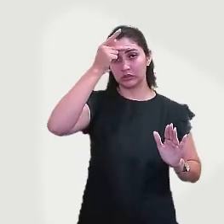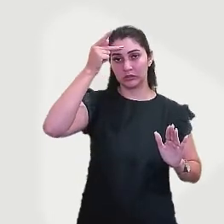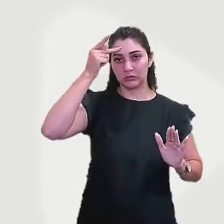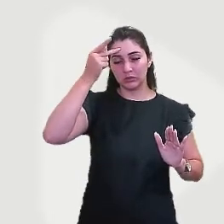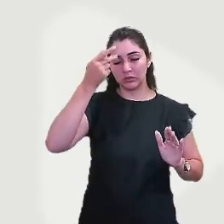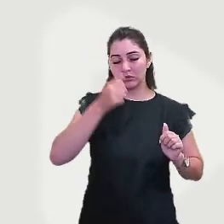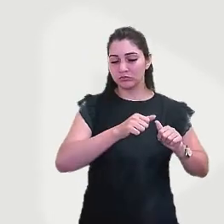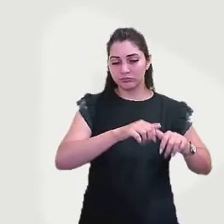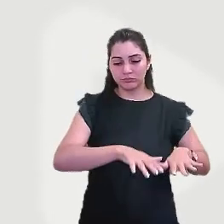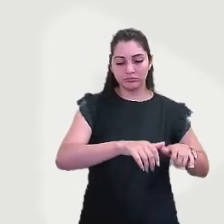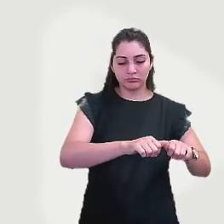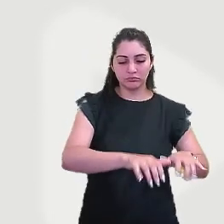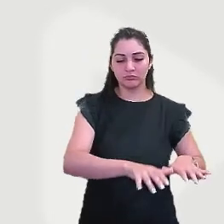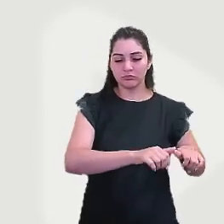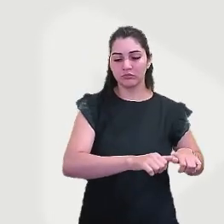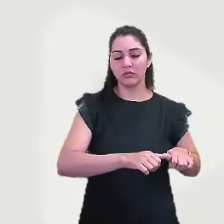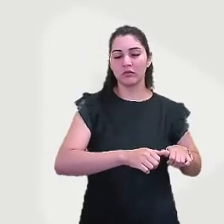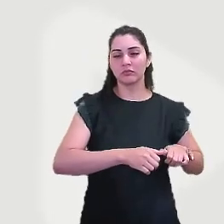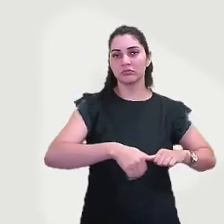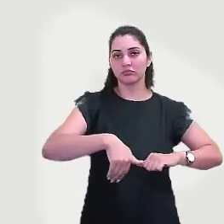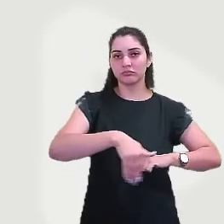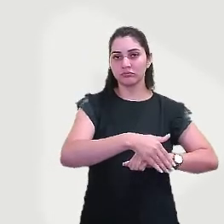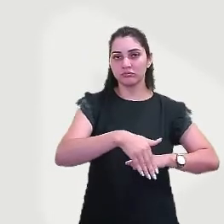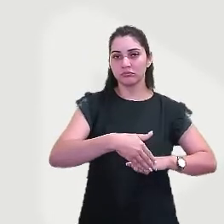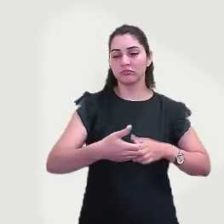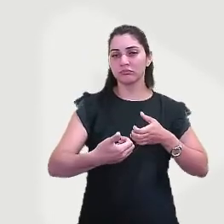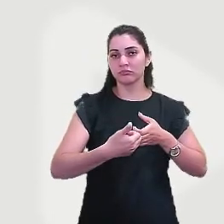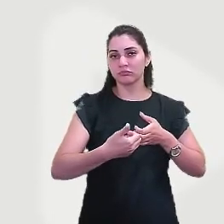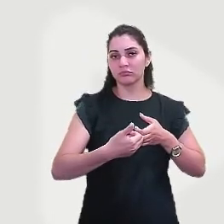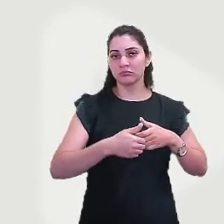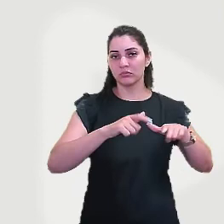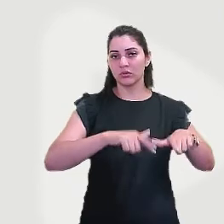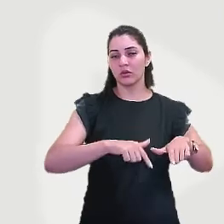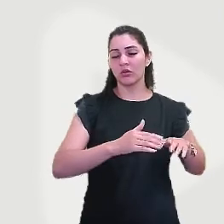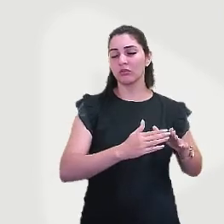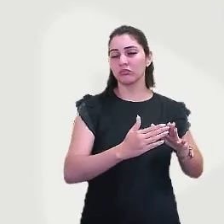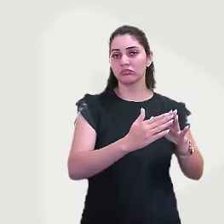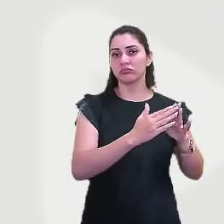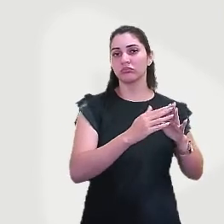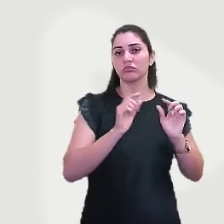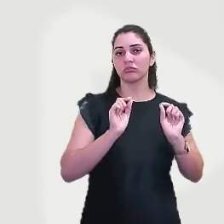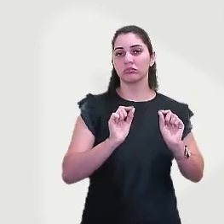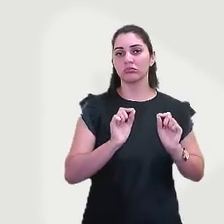ficando mais à margem daquela região, construindo